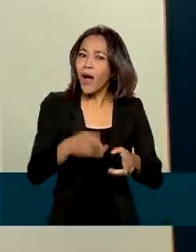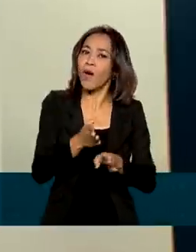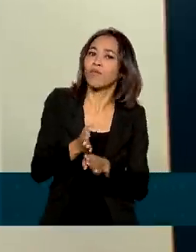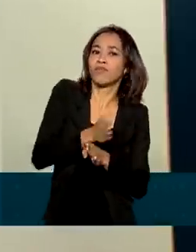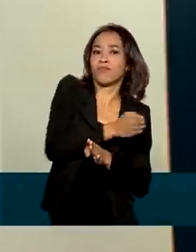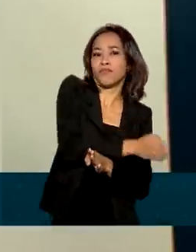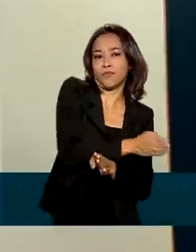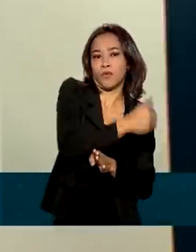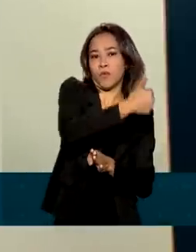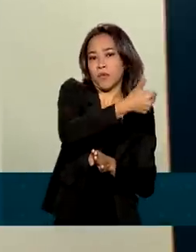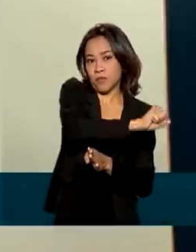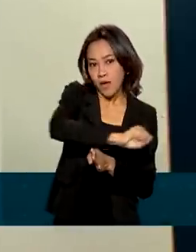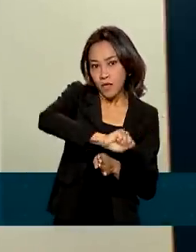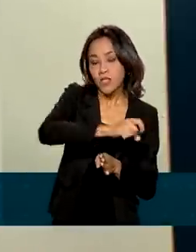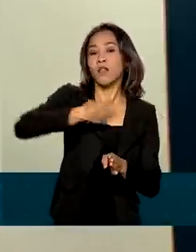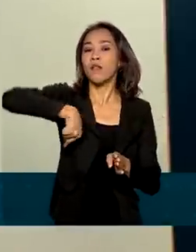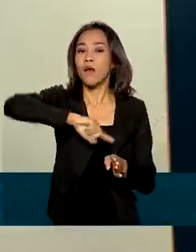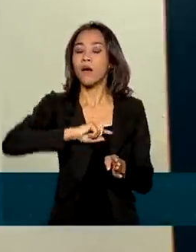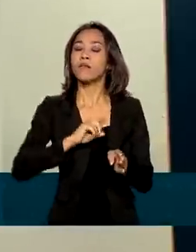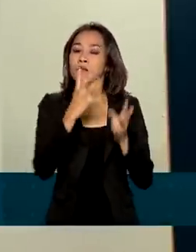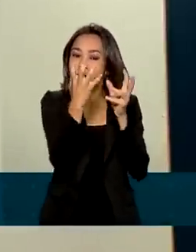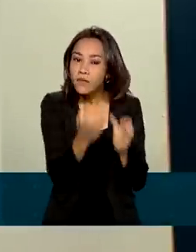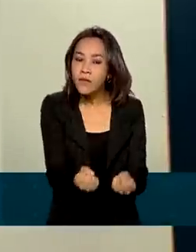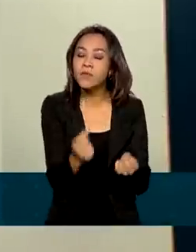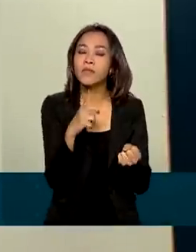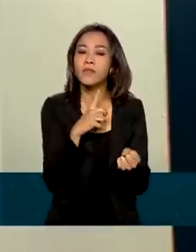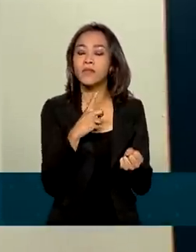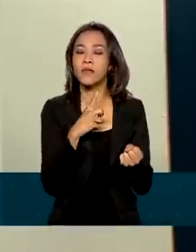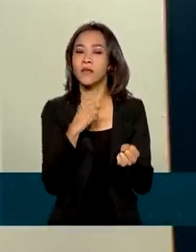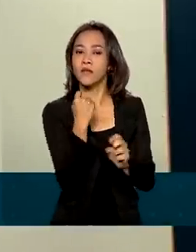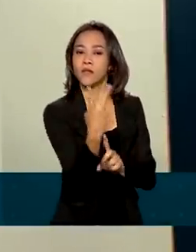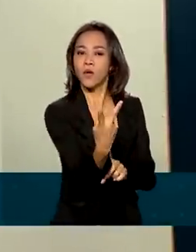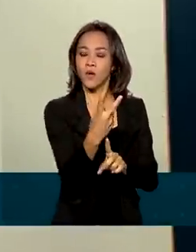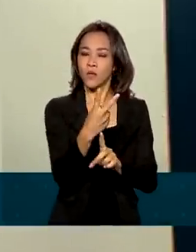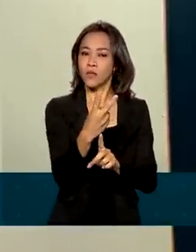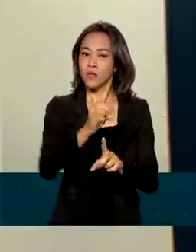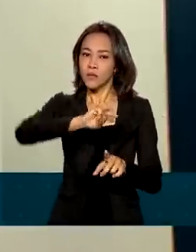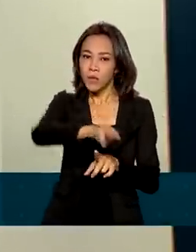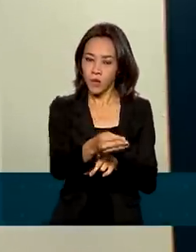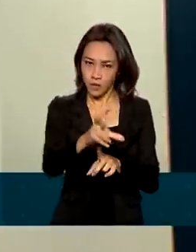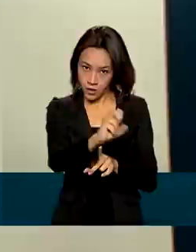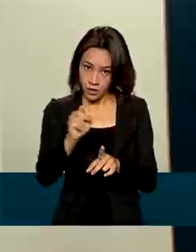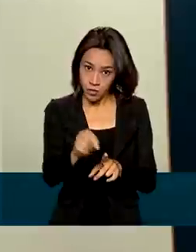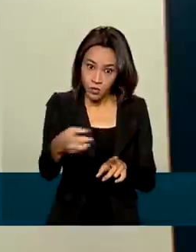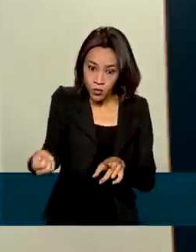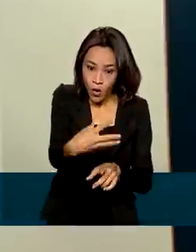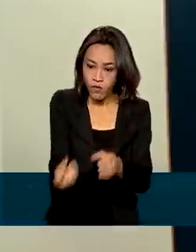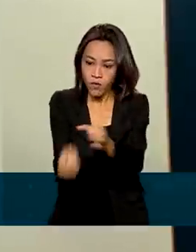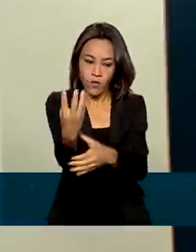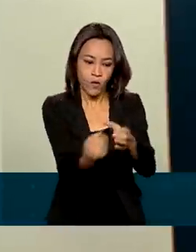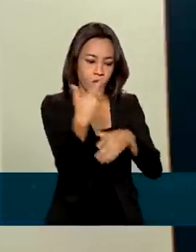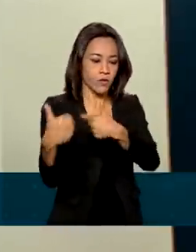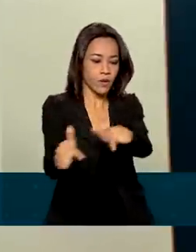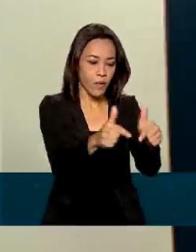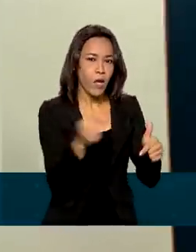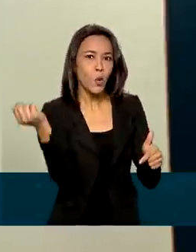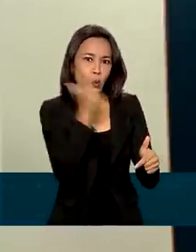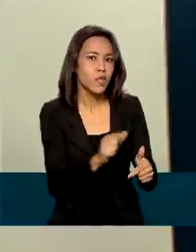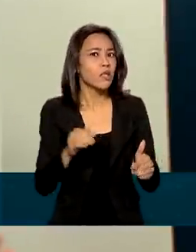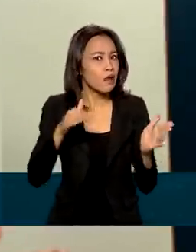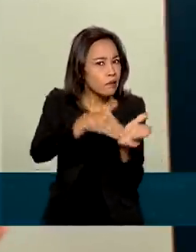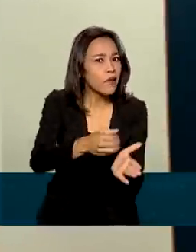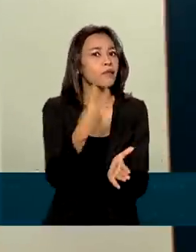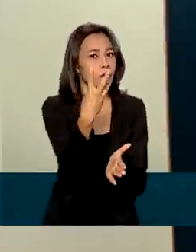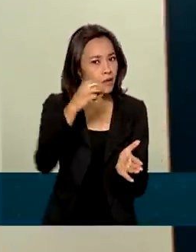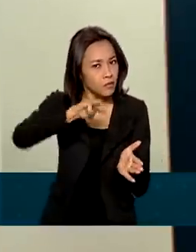termos de geração de emprego, nós teremos uma geração de pelo menos 2,5 de novos postos, podendo chegar a 3 milhões ou mais,